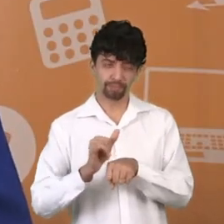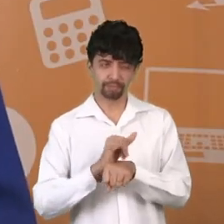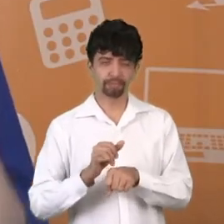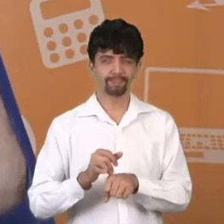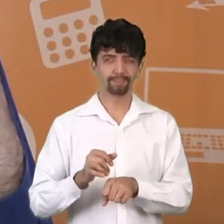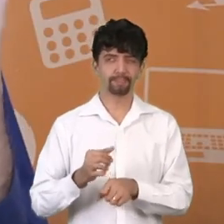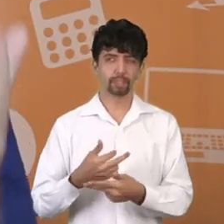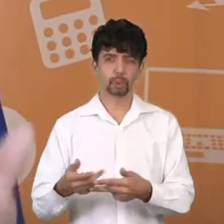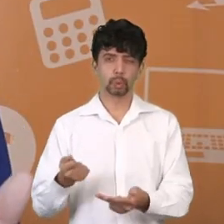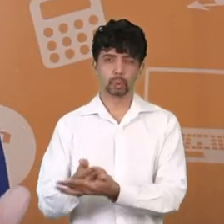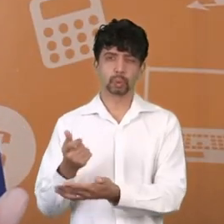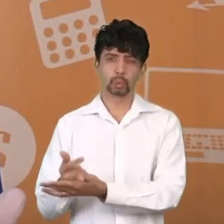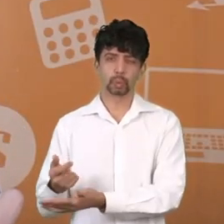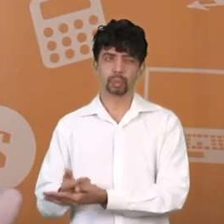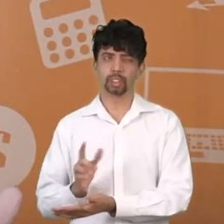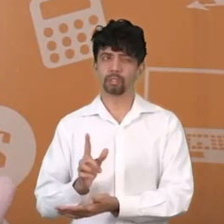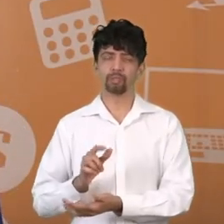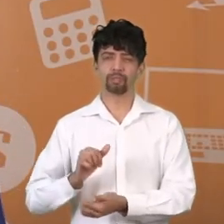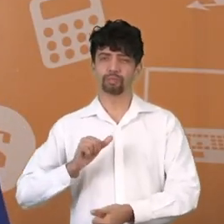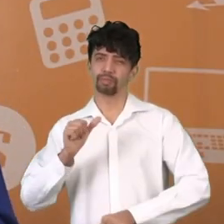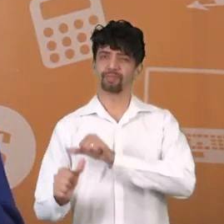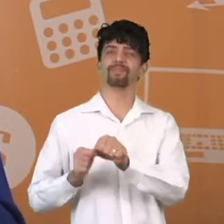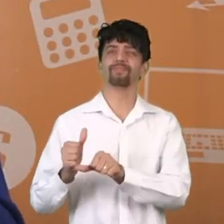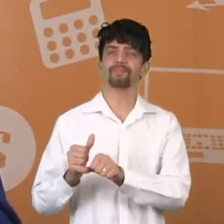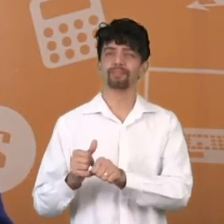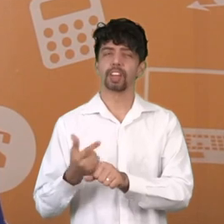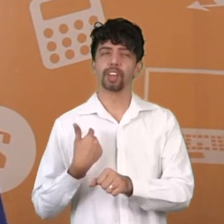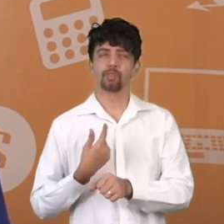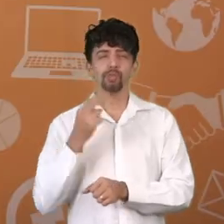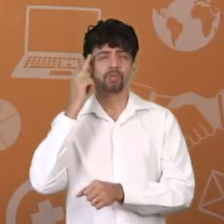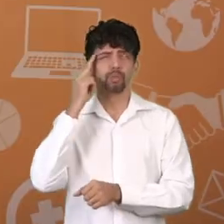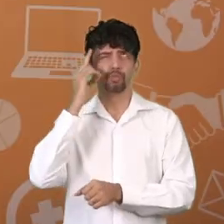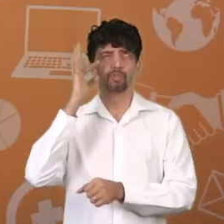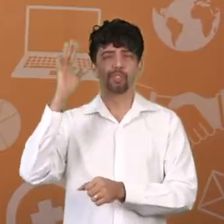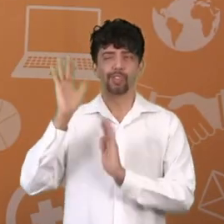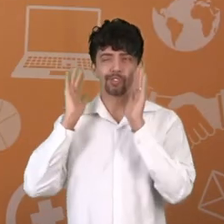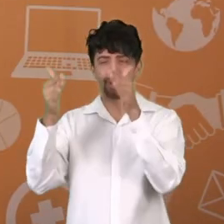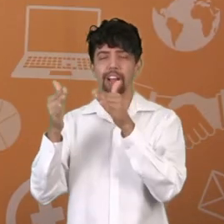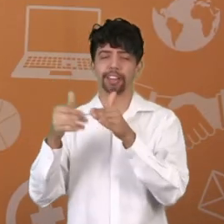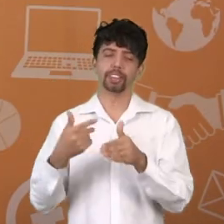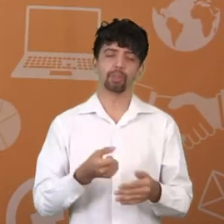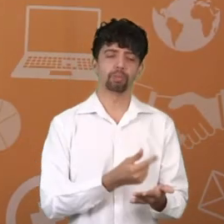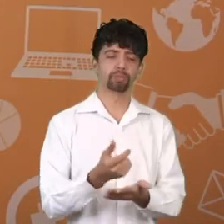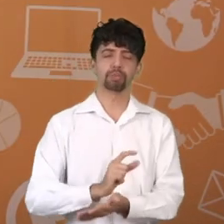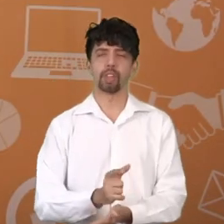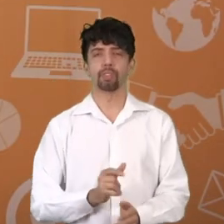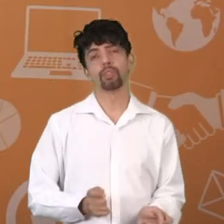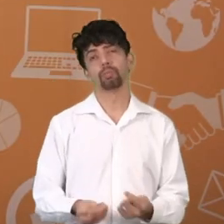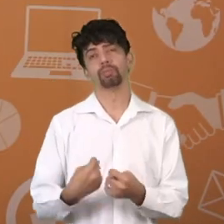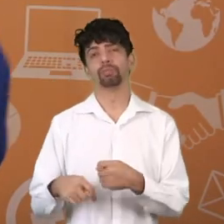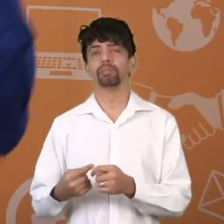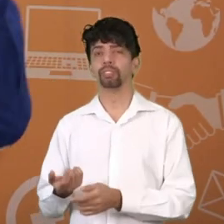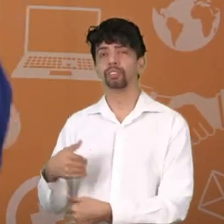feitos de escolhas. A gente precisa ter motivo. Você precisa fazer isso na sua família. E mais